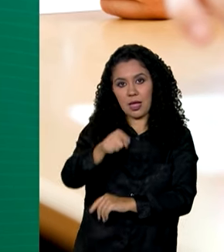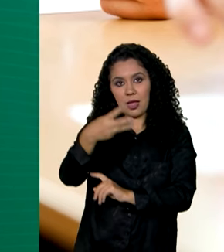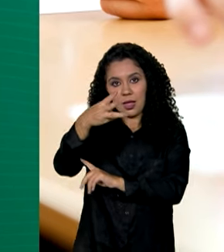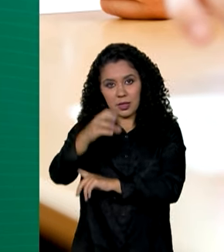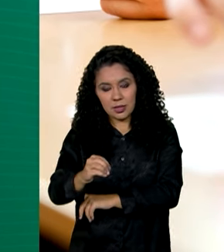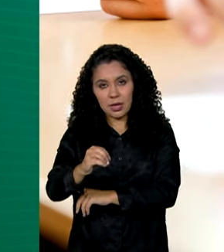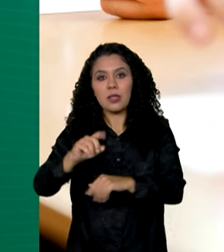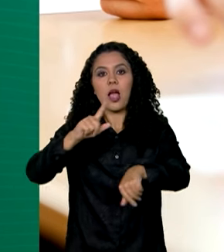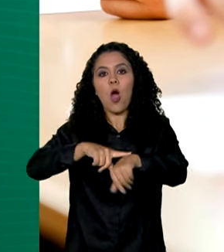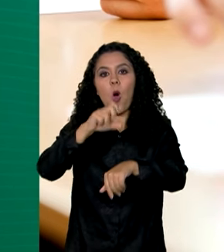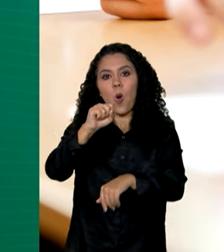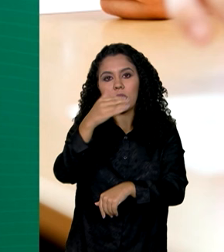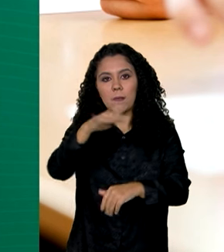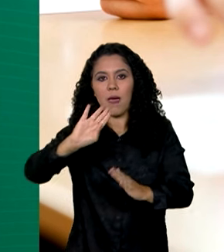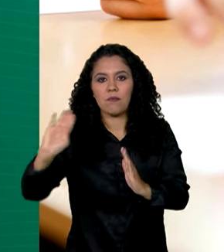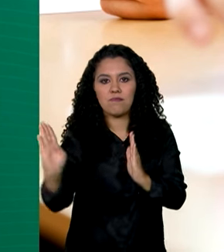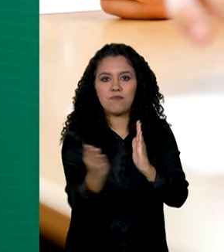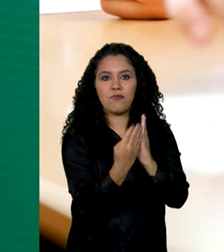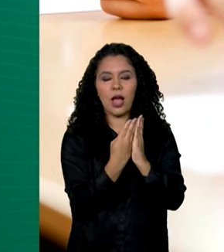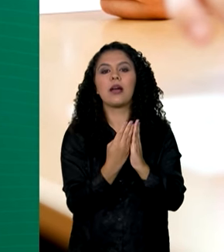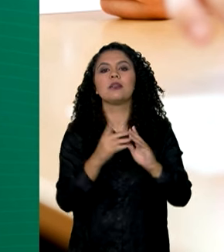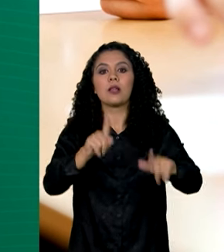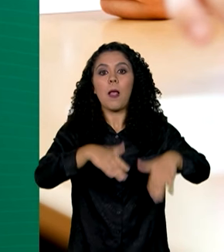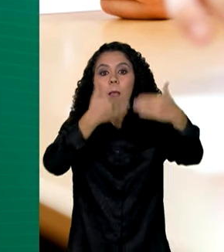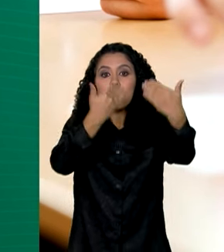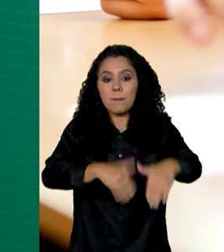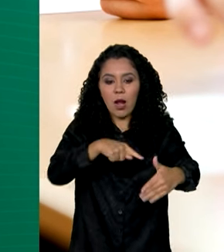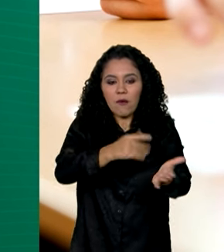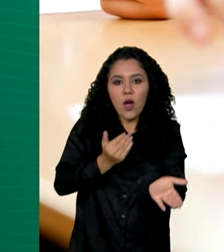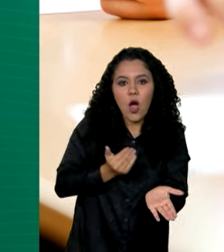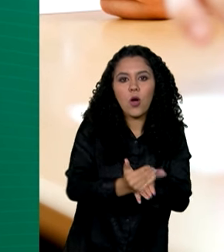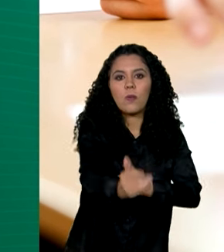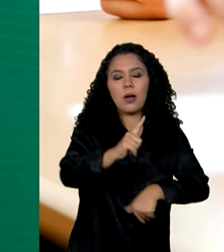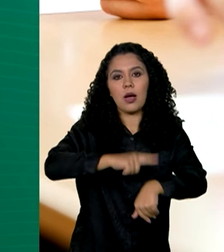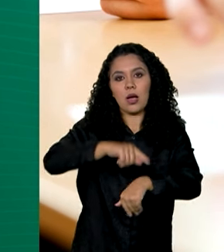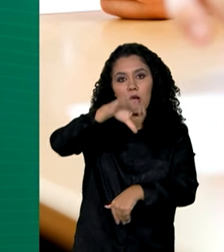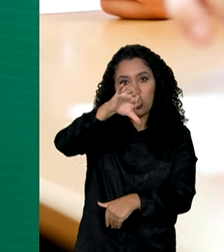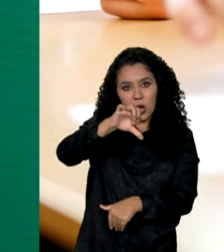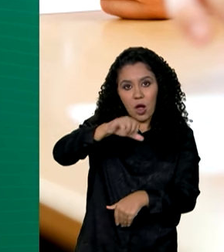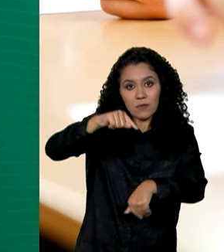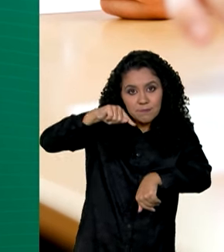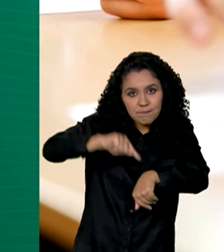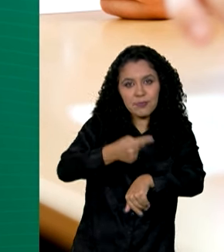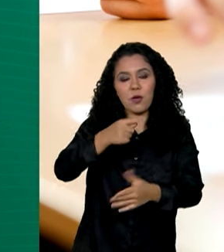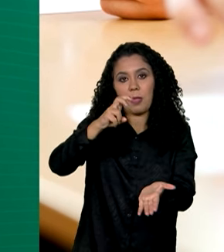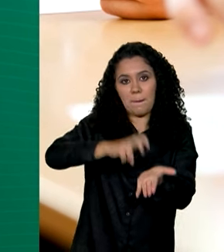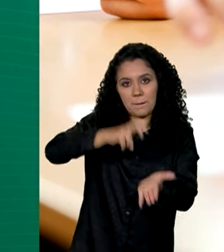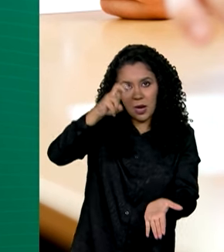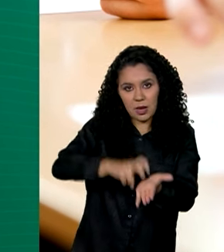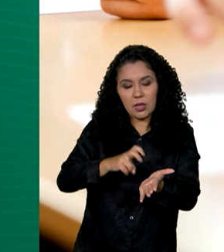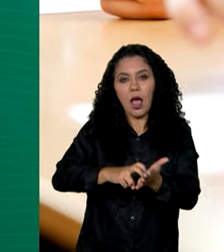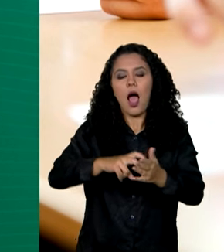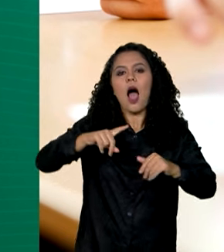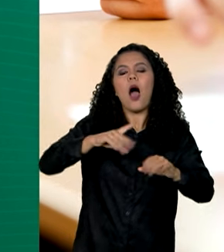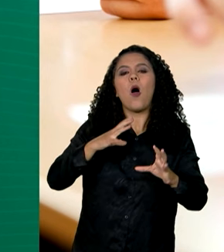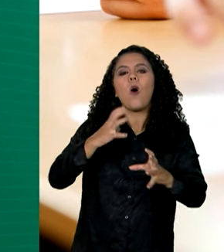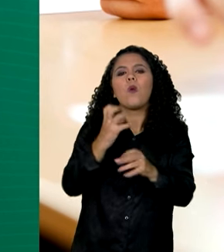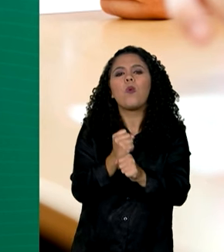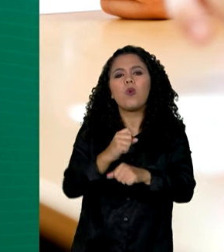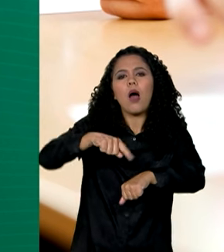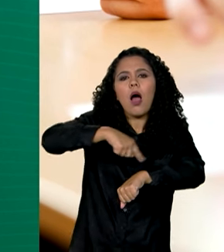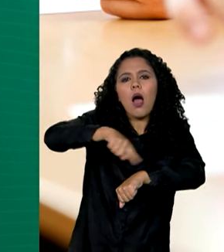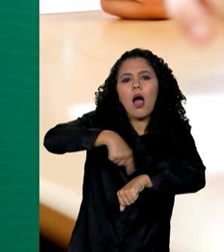fecham às 8h30, com o início da aplicação das provas, às 9h da manhã. A duração da prova será